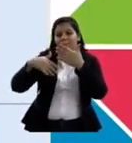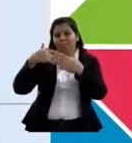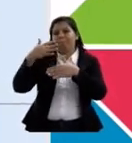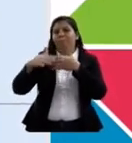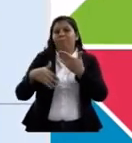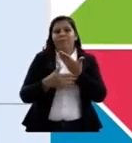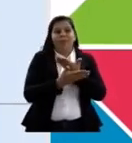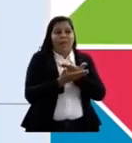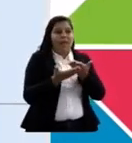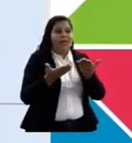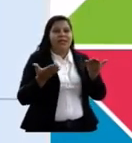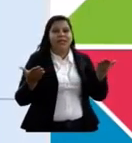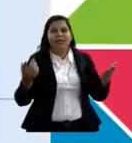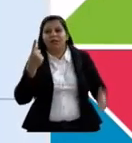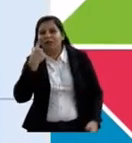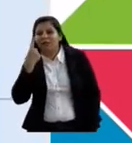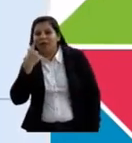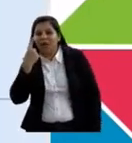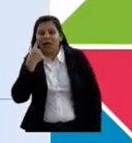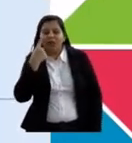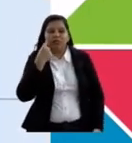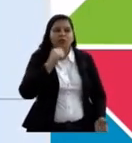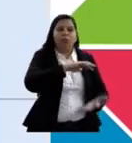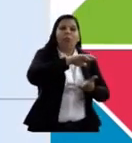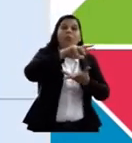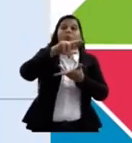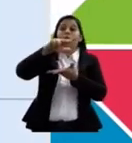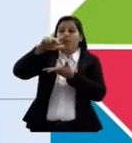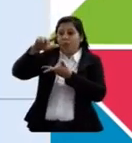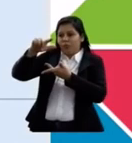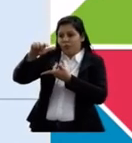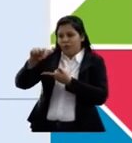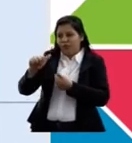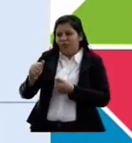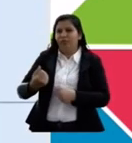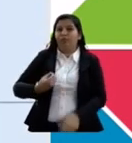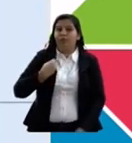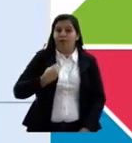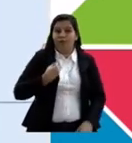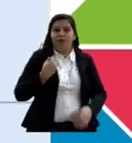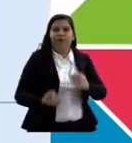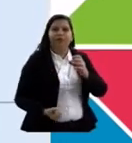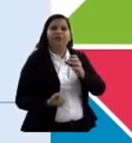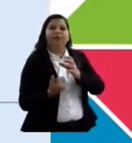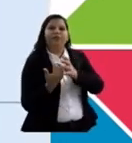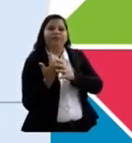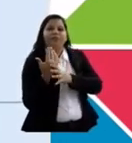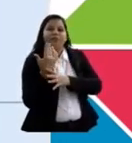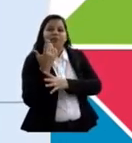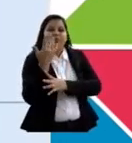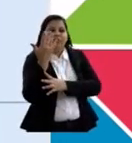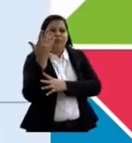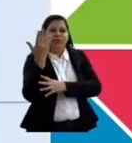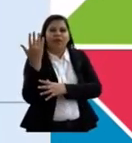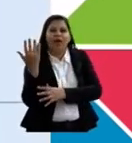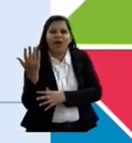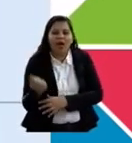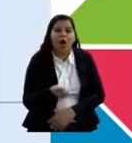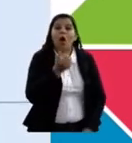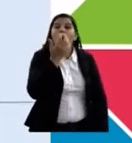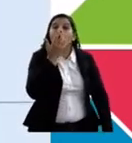descobri, um acuíri vai nascer. Coisinhas coloridas,